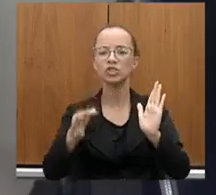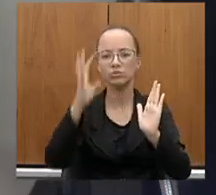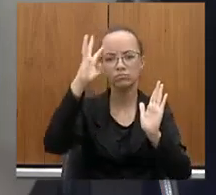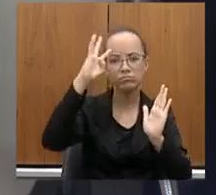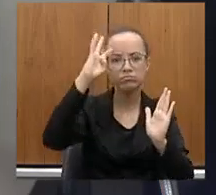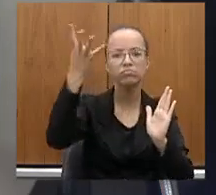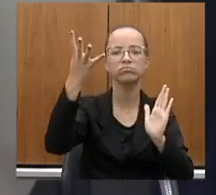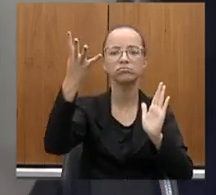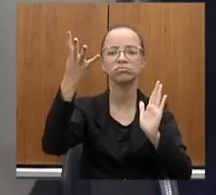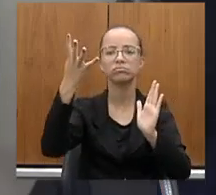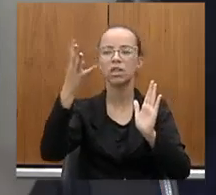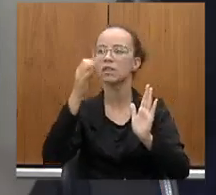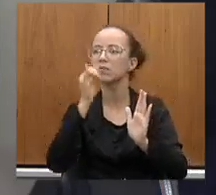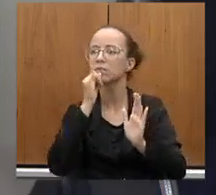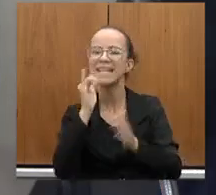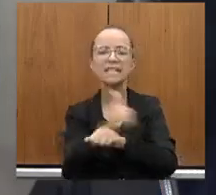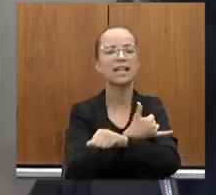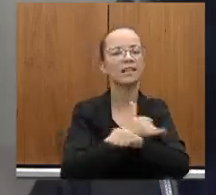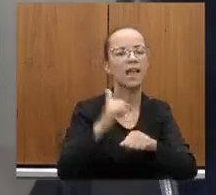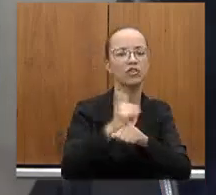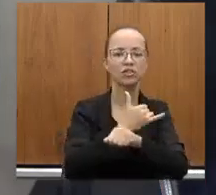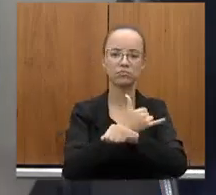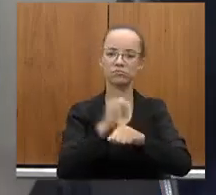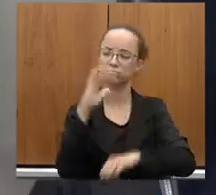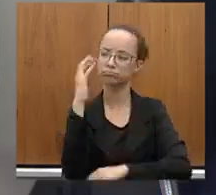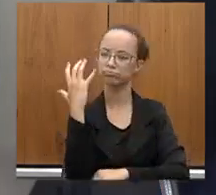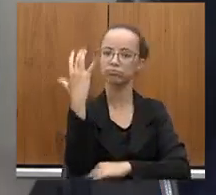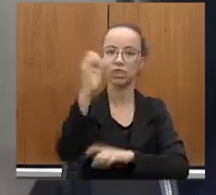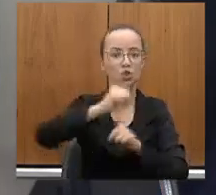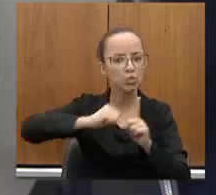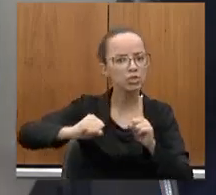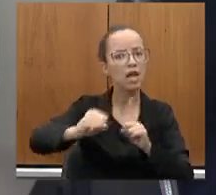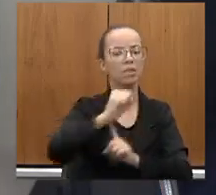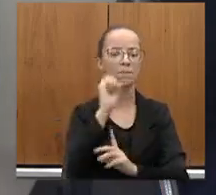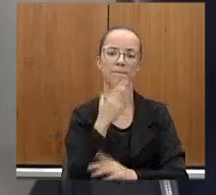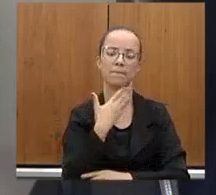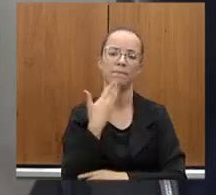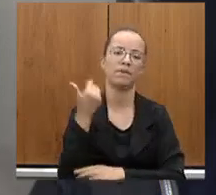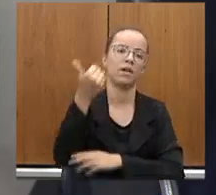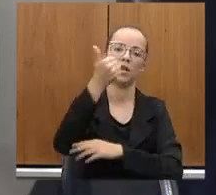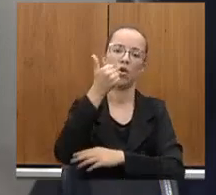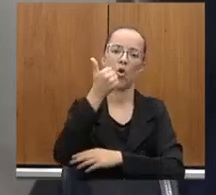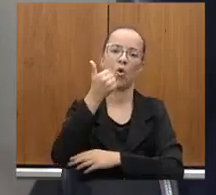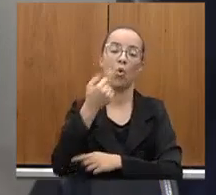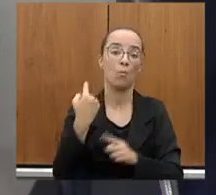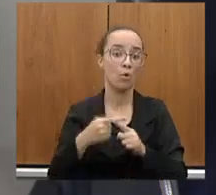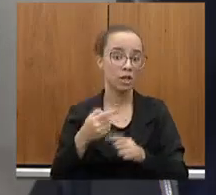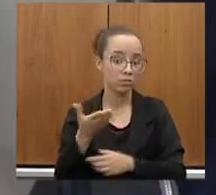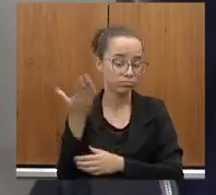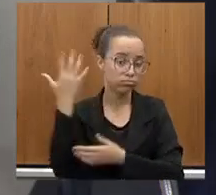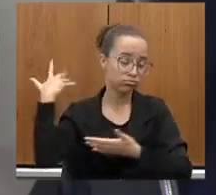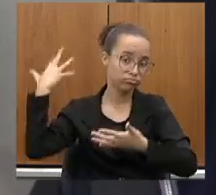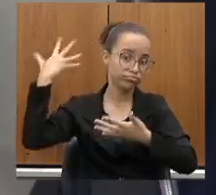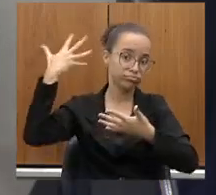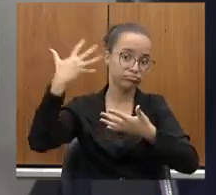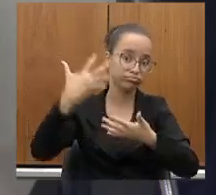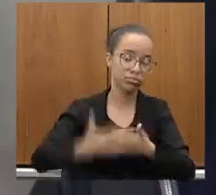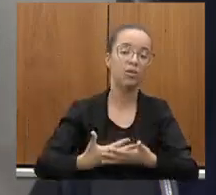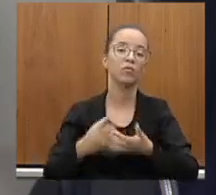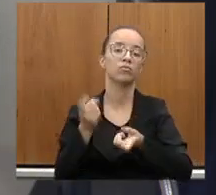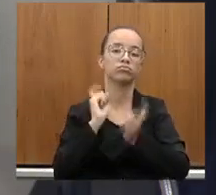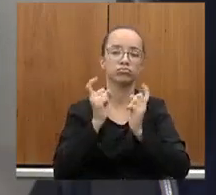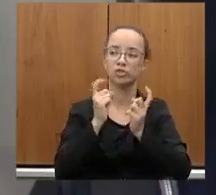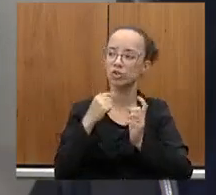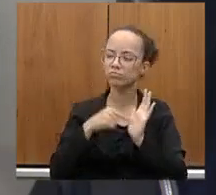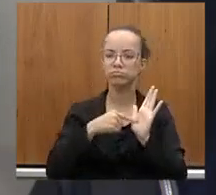sociais e ambientais que foram tratados e trazidos durante todas as discussões, pelo menos ao longo da legislatura